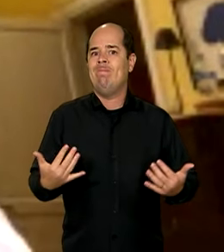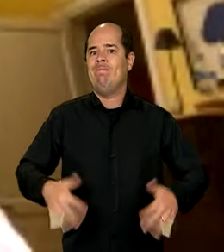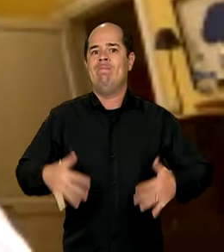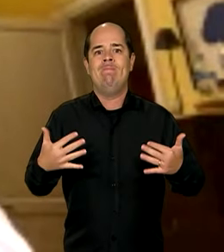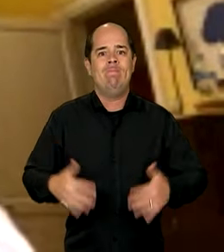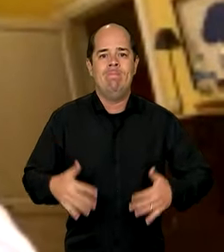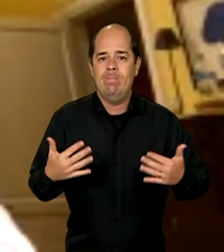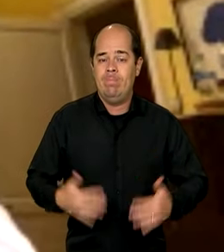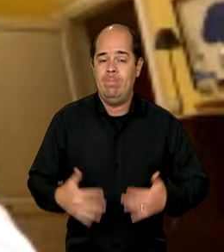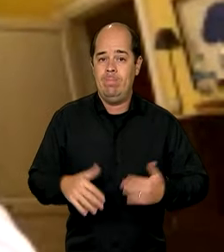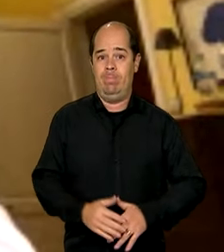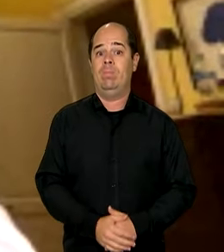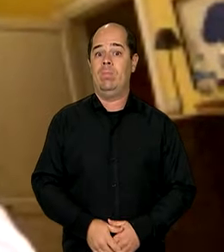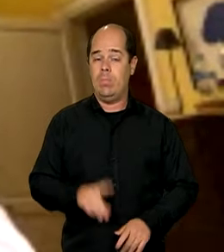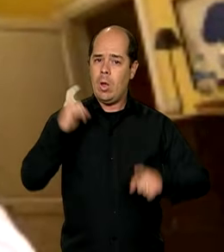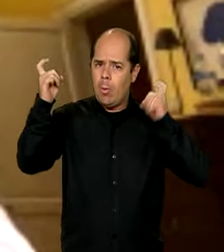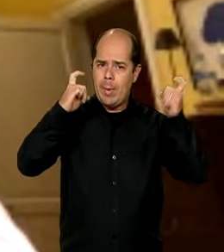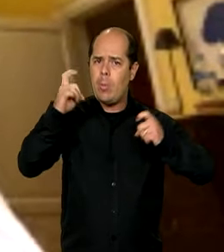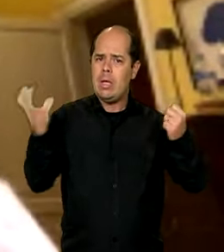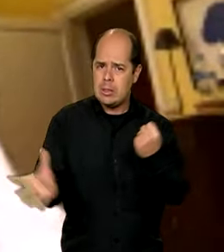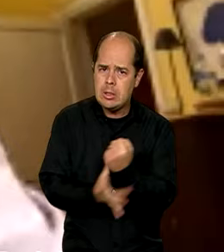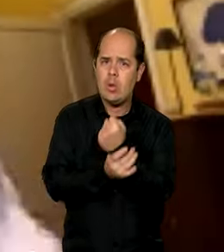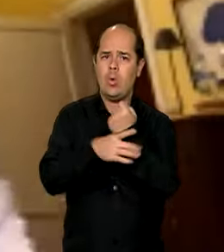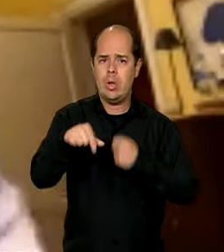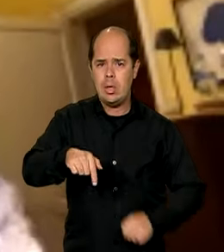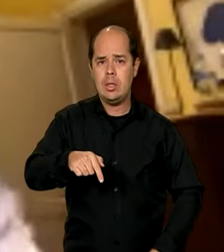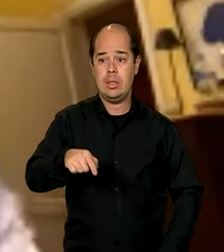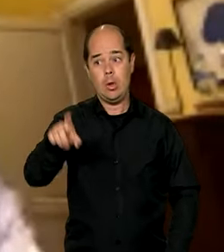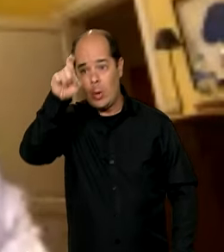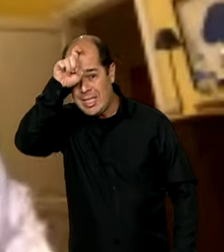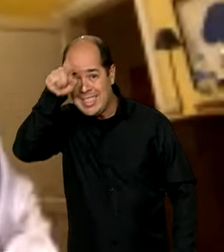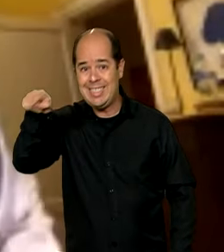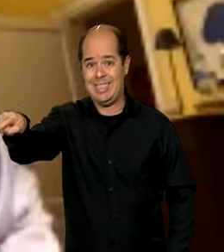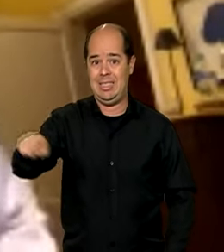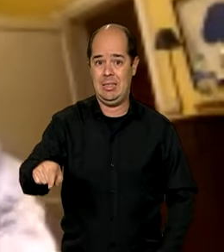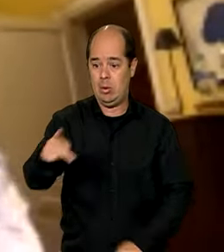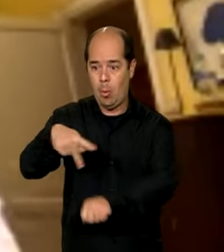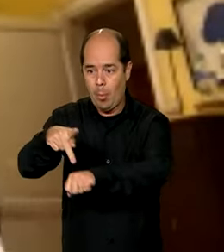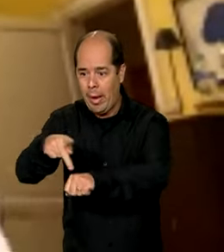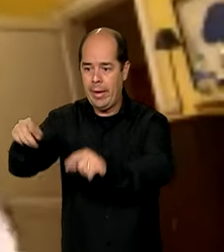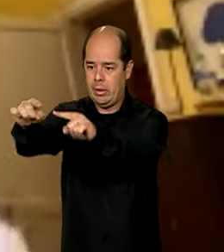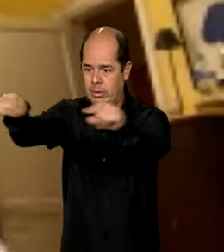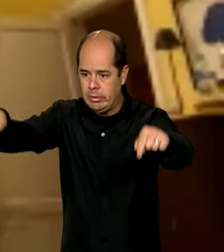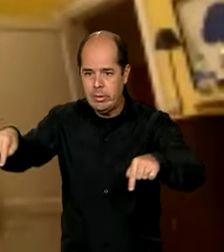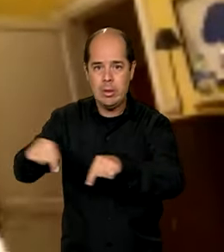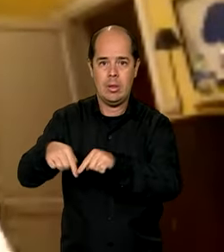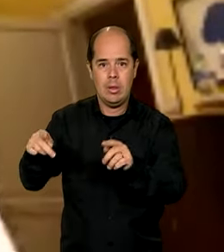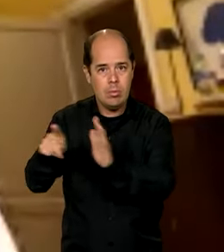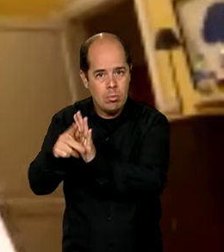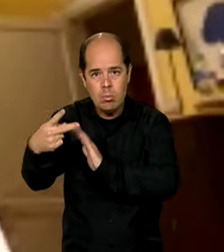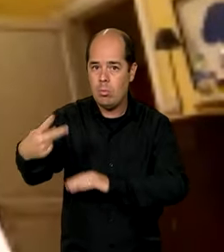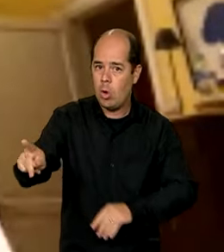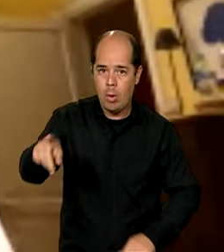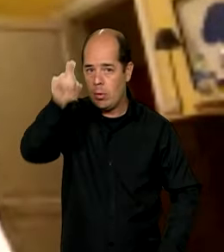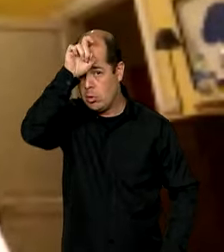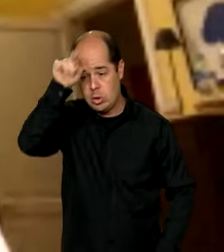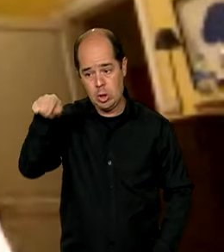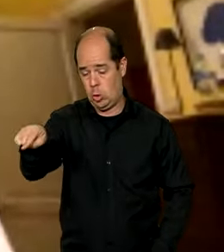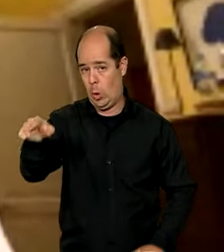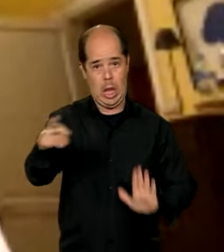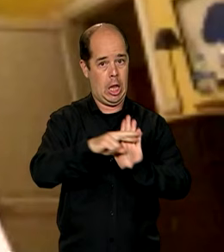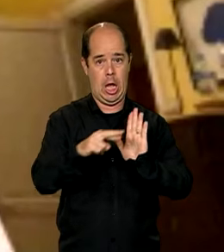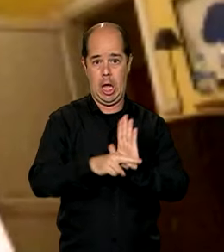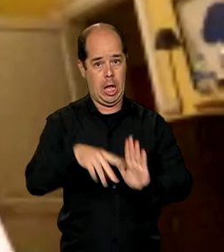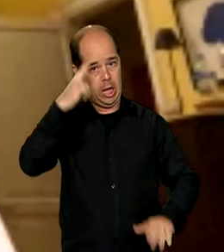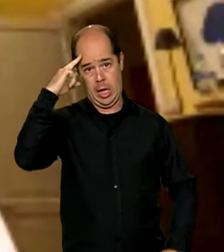que haja essa preocupação com segurança nacional do Egito. O território é deles, o país é deles, eles têm todo o direito de impor as regras aqui de